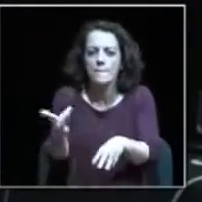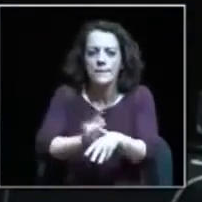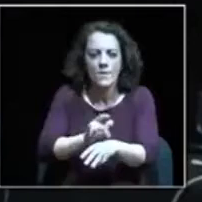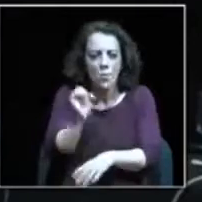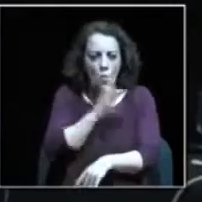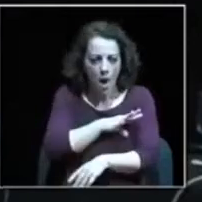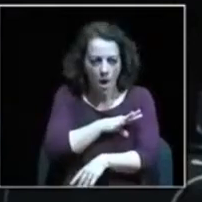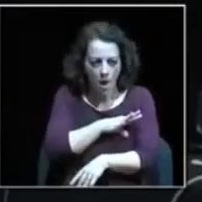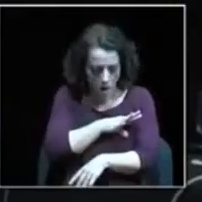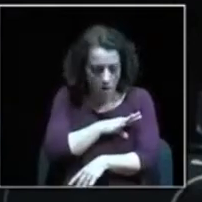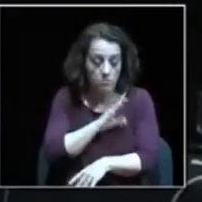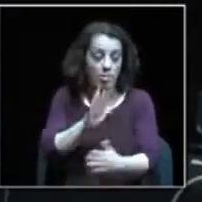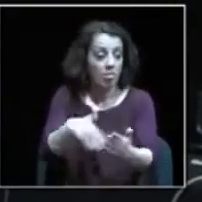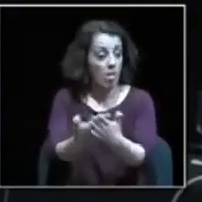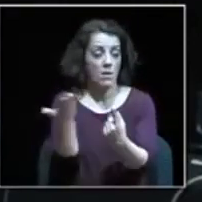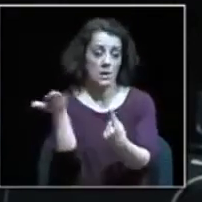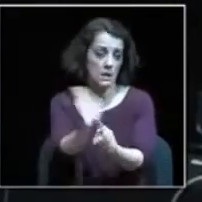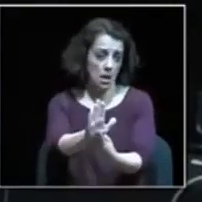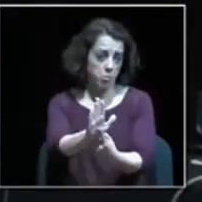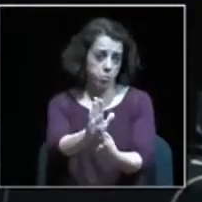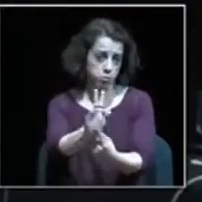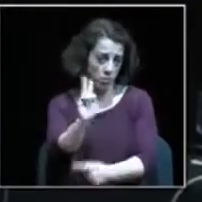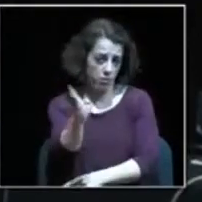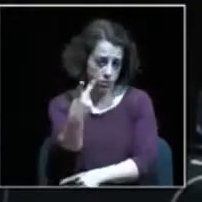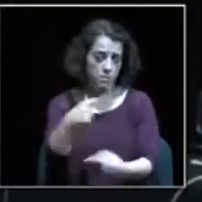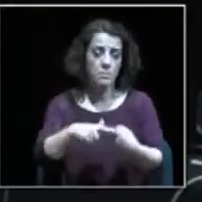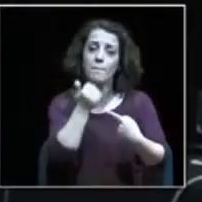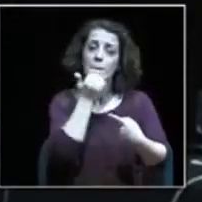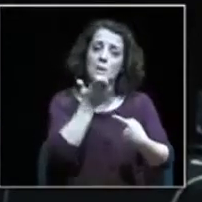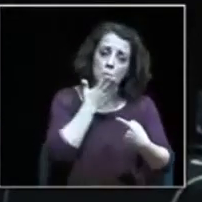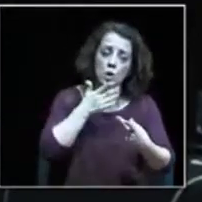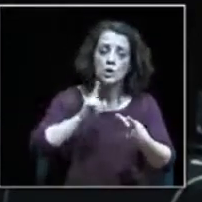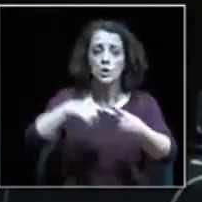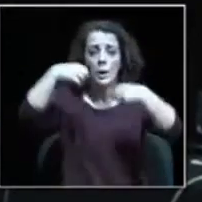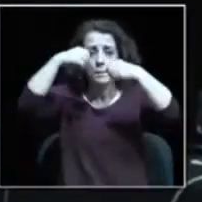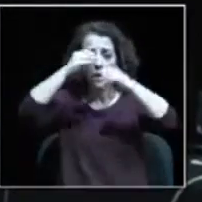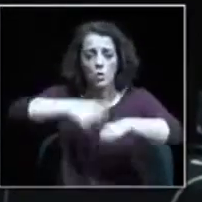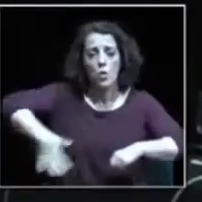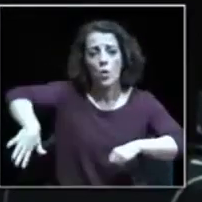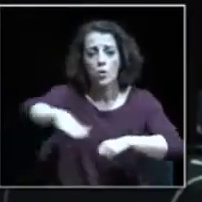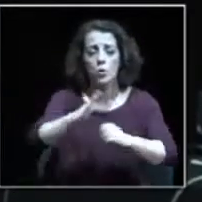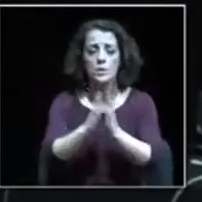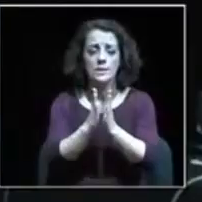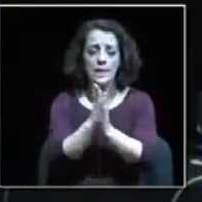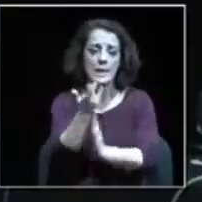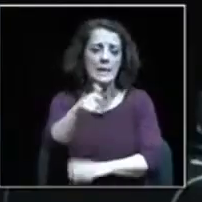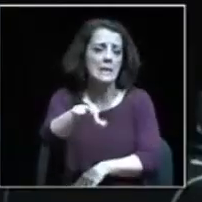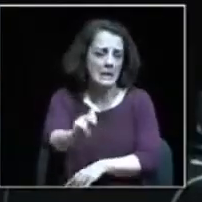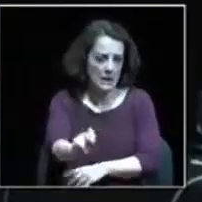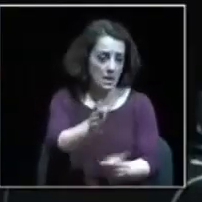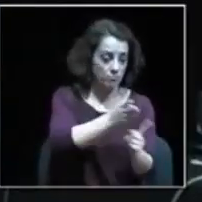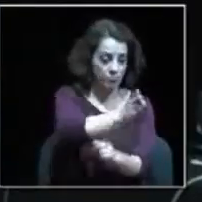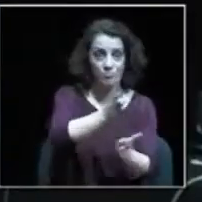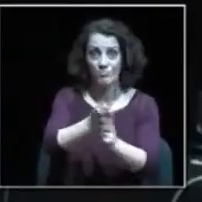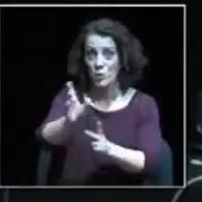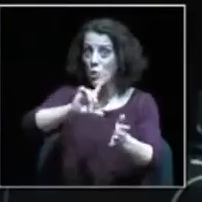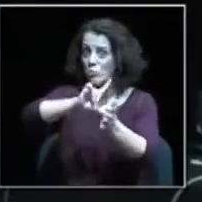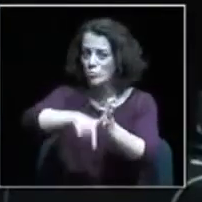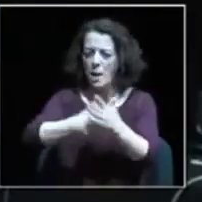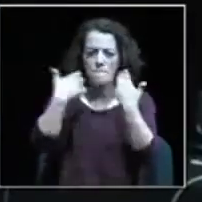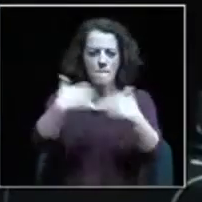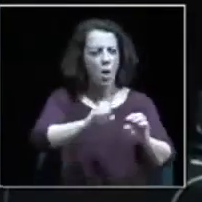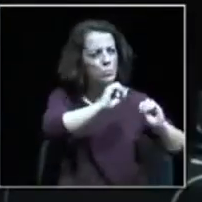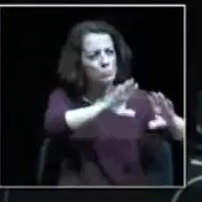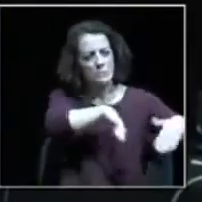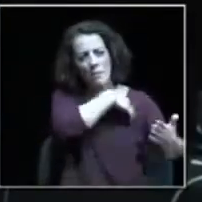e podemos dar dois exemplos recentes, o Martim Nis e o Mirador de Santa Catarina. Falamos de dois projetos mal conduzidos